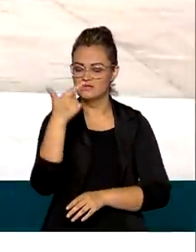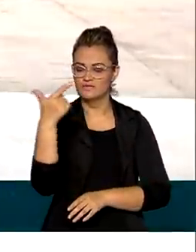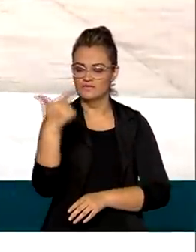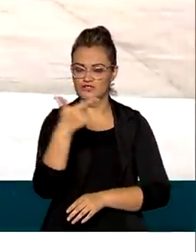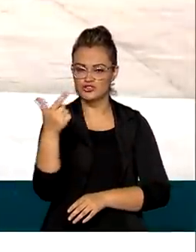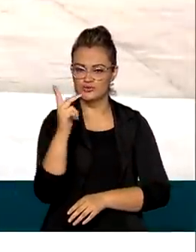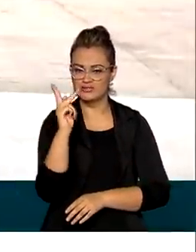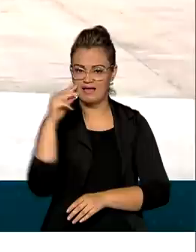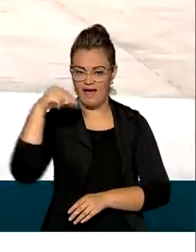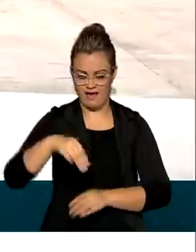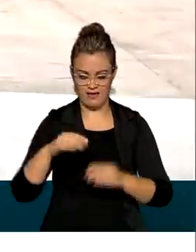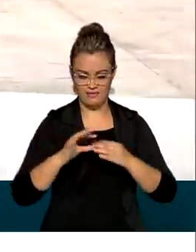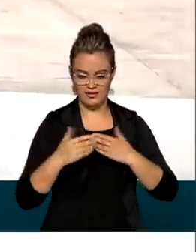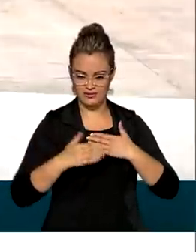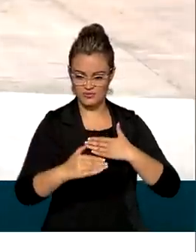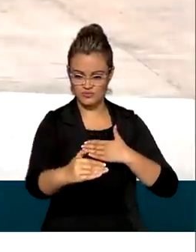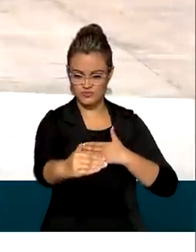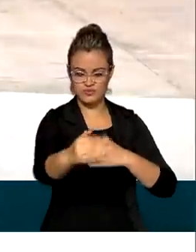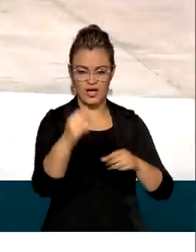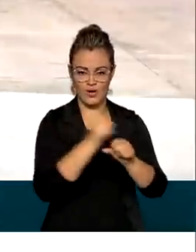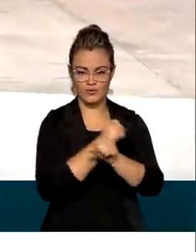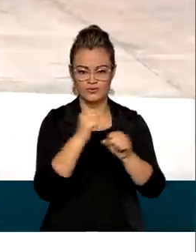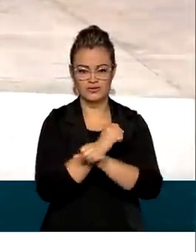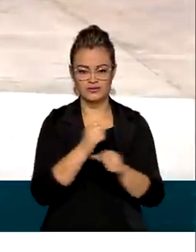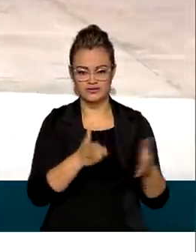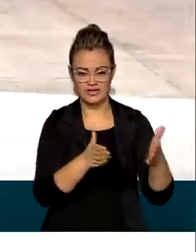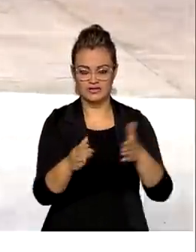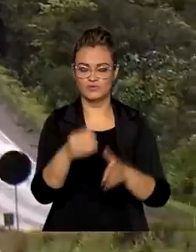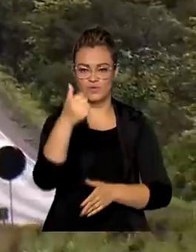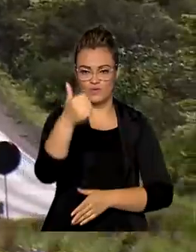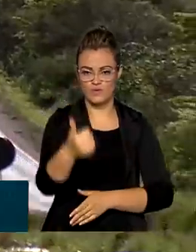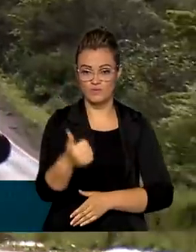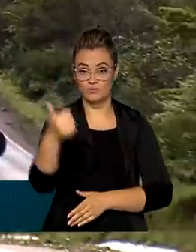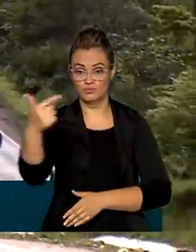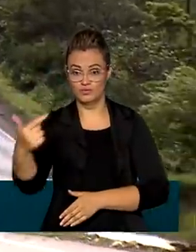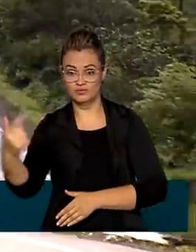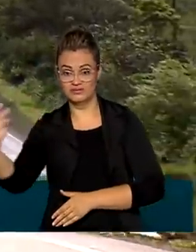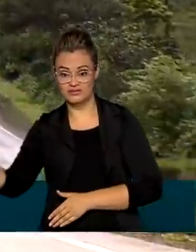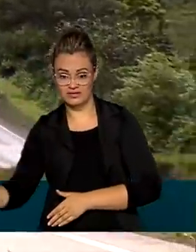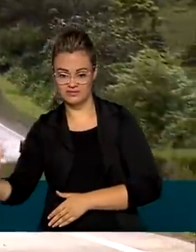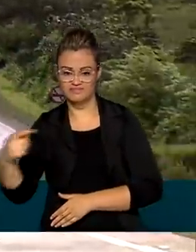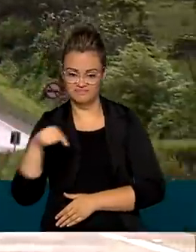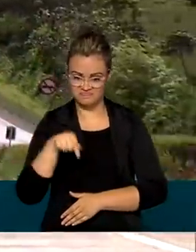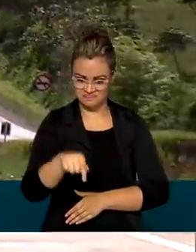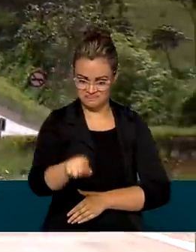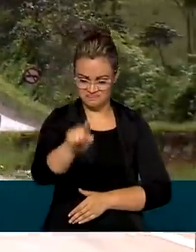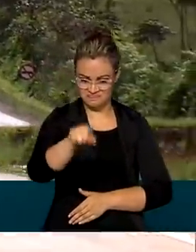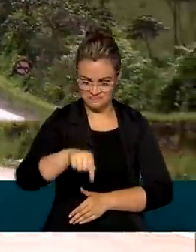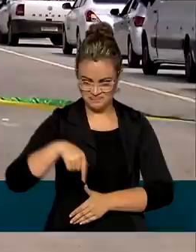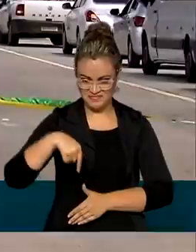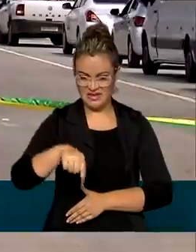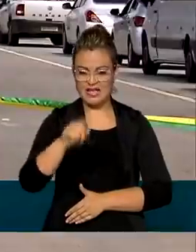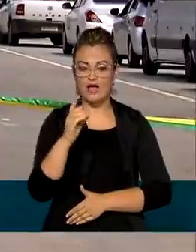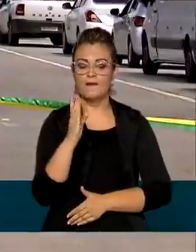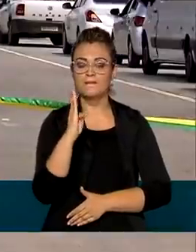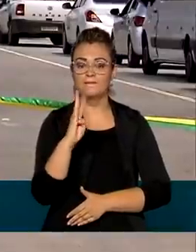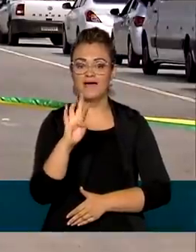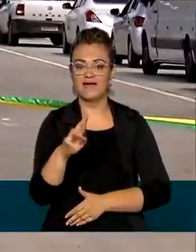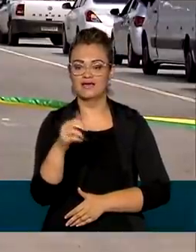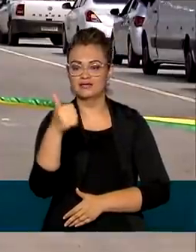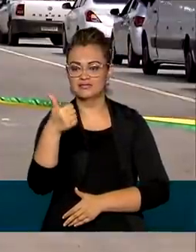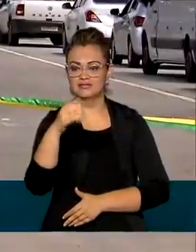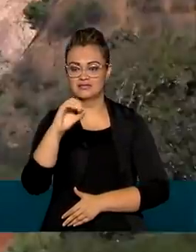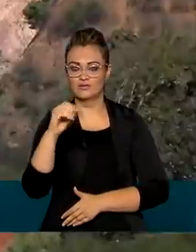quilômetros de pistas duplicadas, referentes aos trechos 1, 2 e 4 do empreendimento. O trecho da BR-101, que será